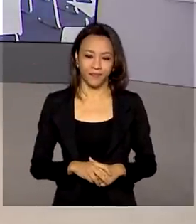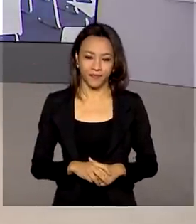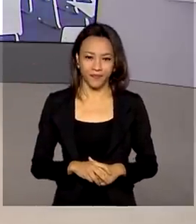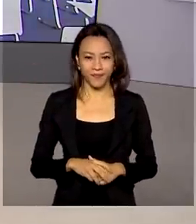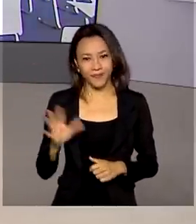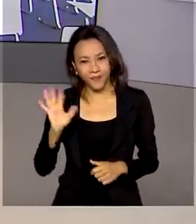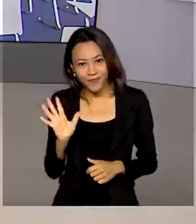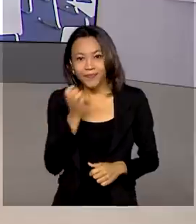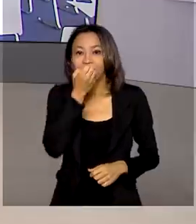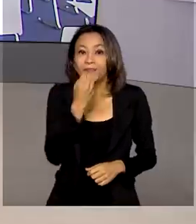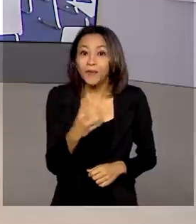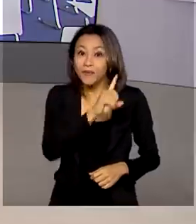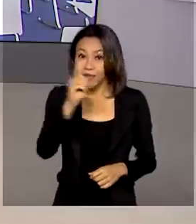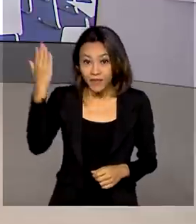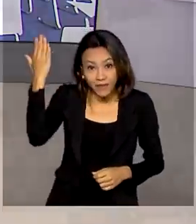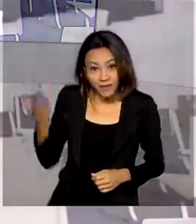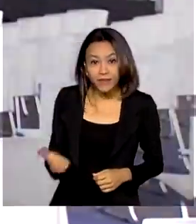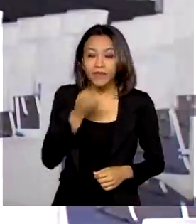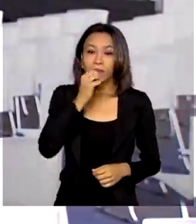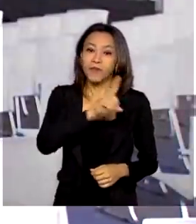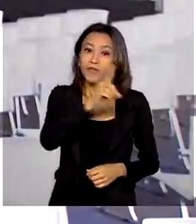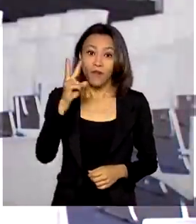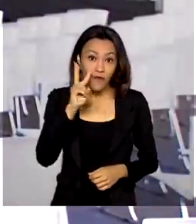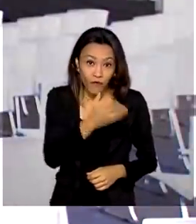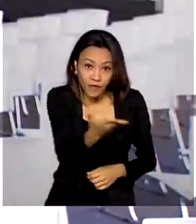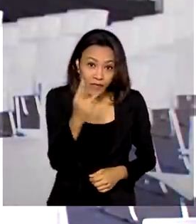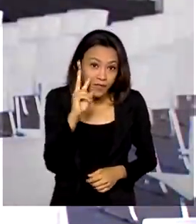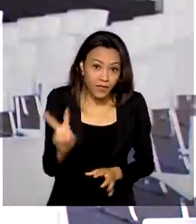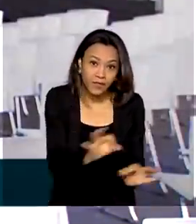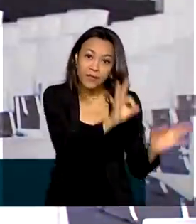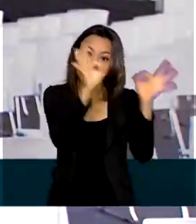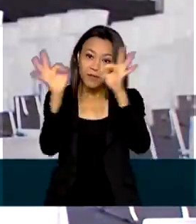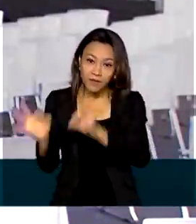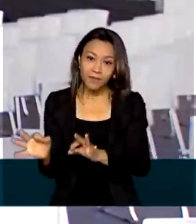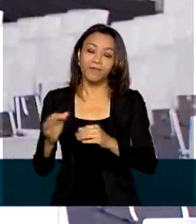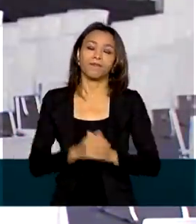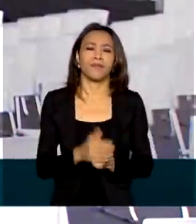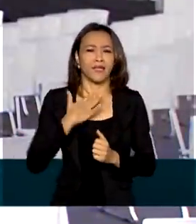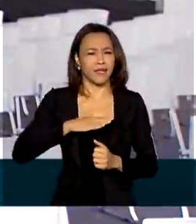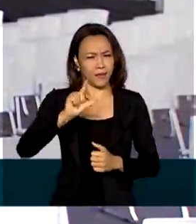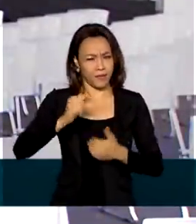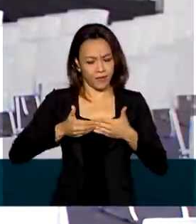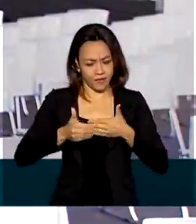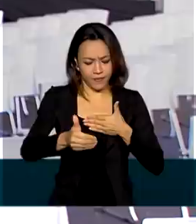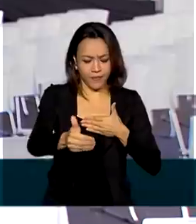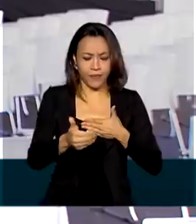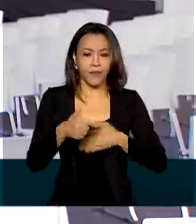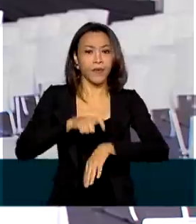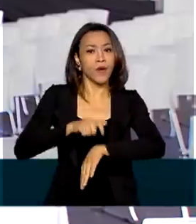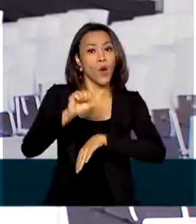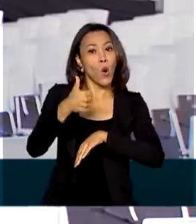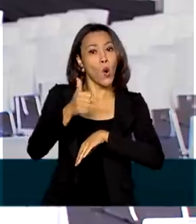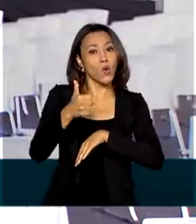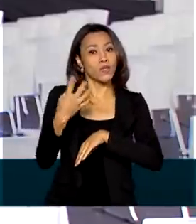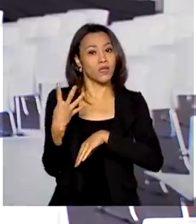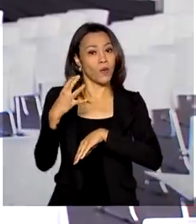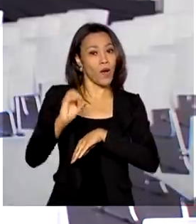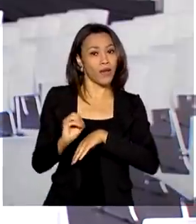Olá, Renata! Bom dia a você e a todos que nos acompanham. Serão inaugurados logo mais às 11h40 da manhã